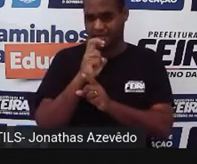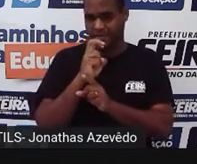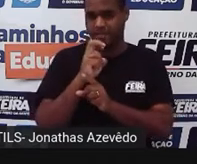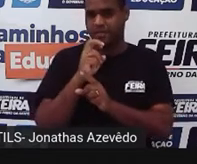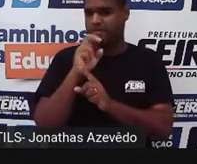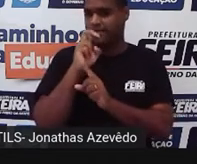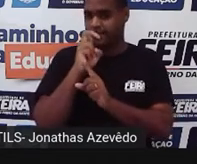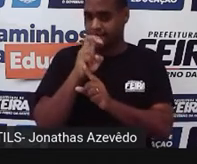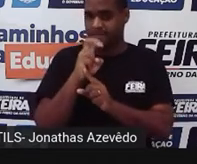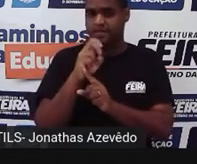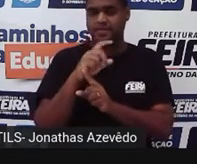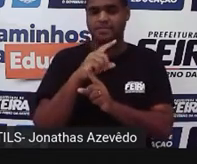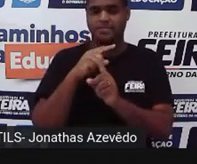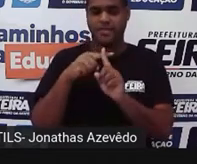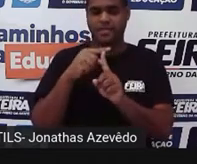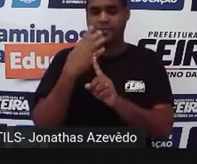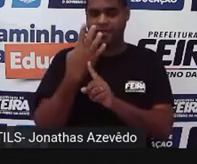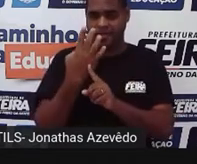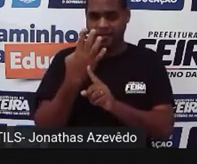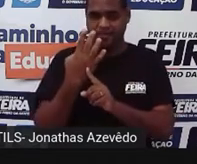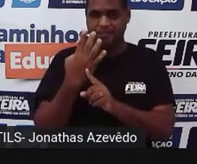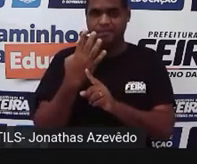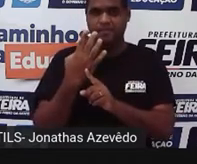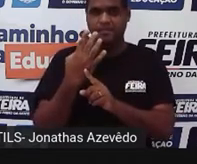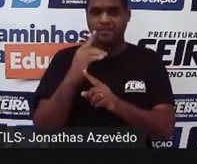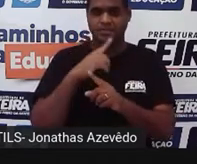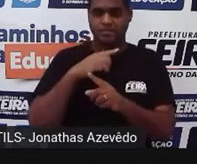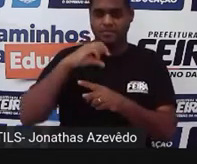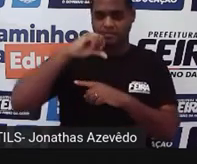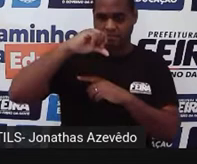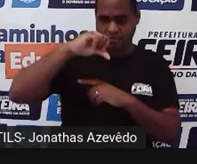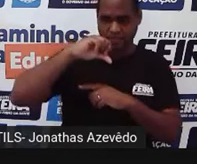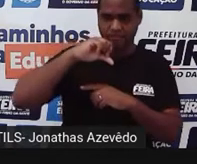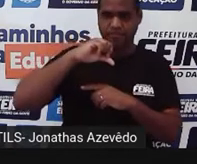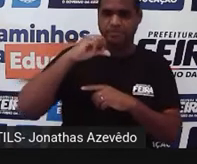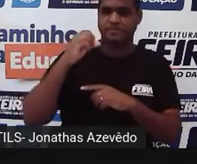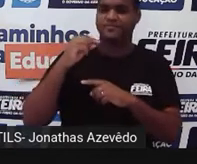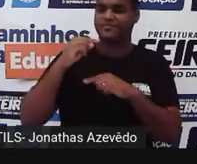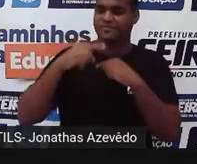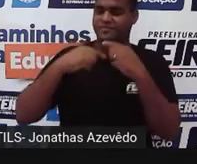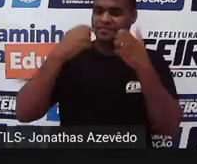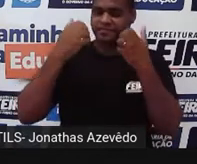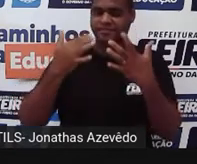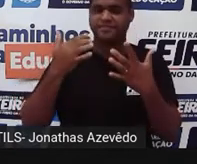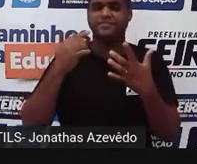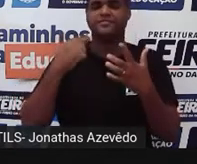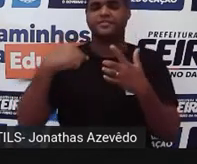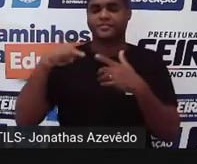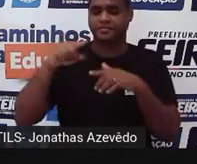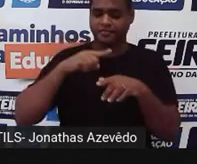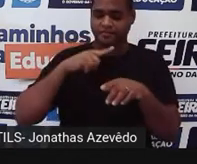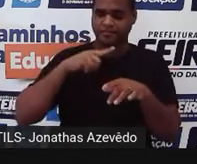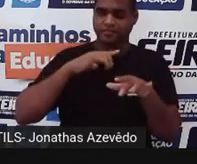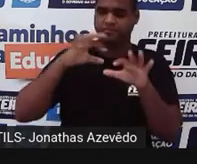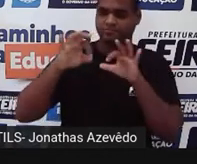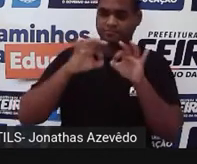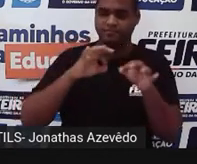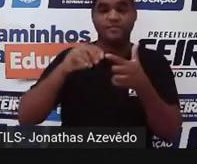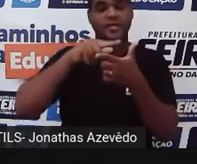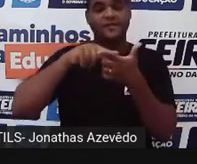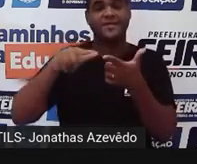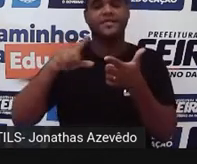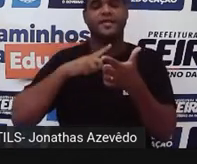5 mais 4 dá 9. E depois, a gente divide pela